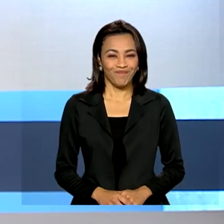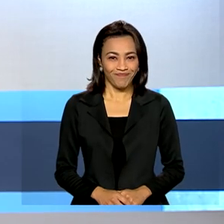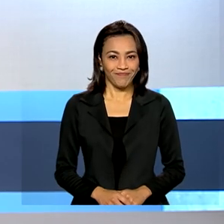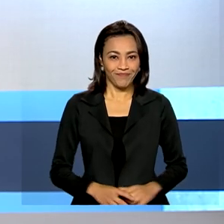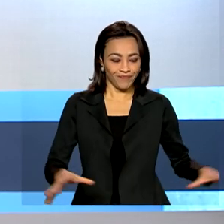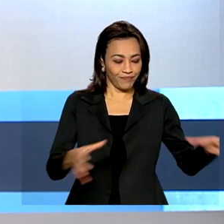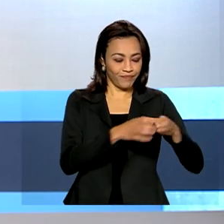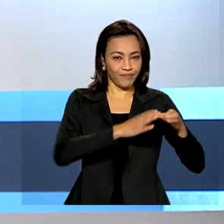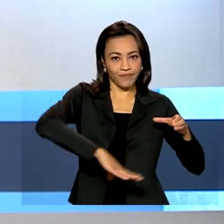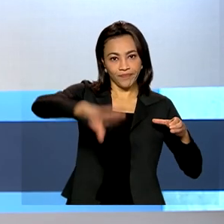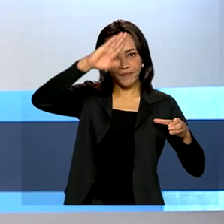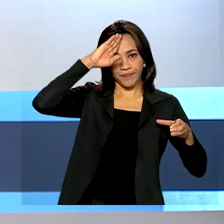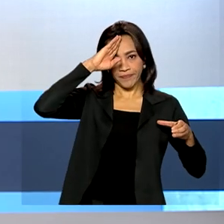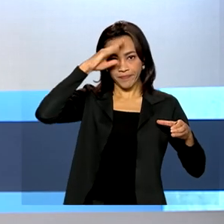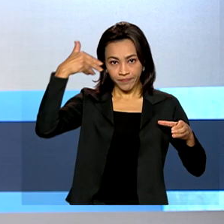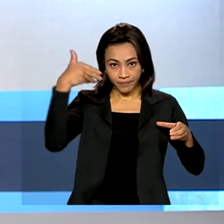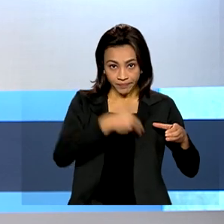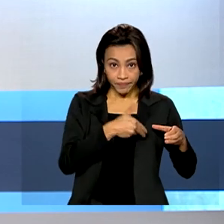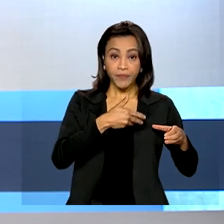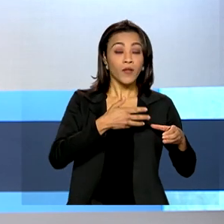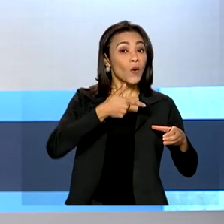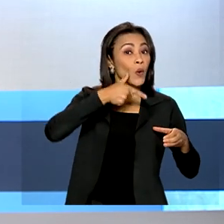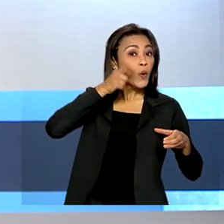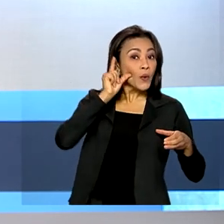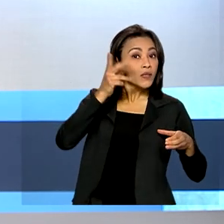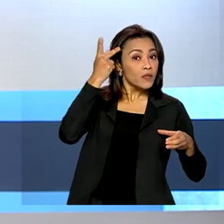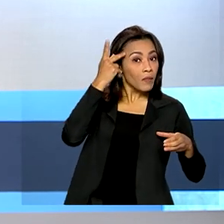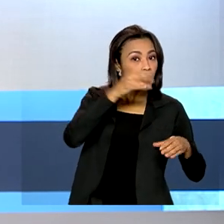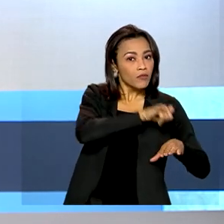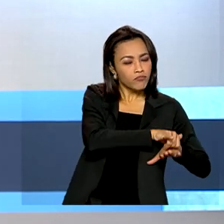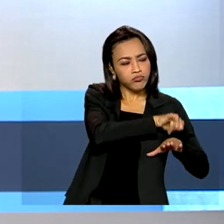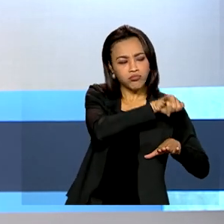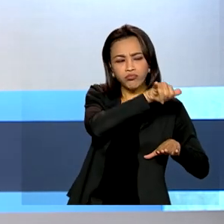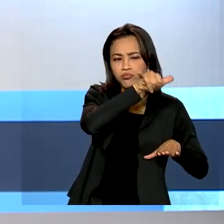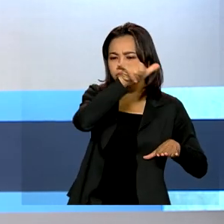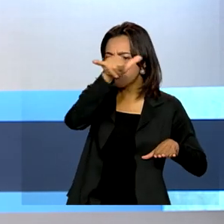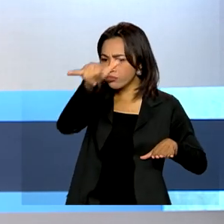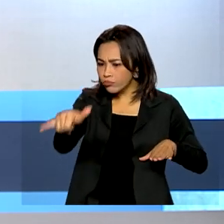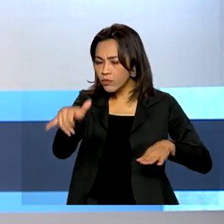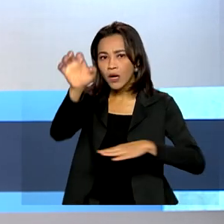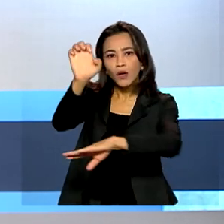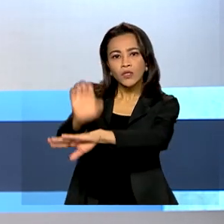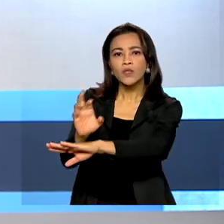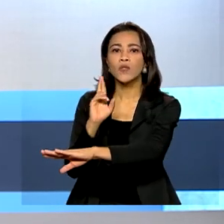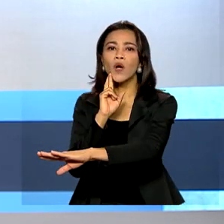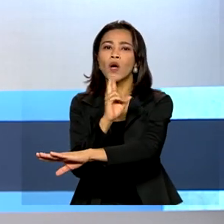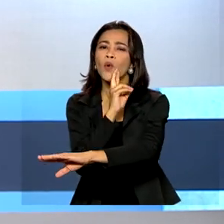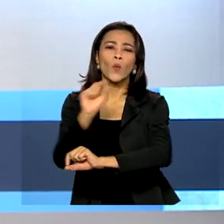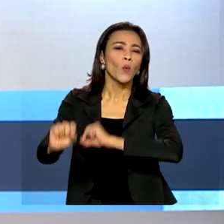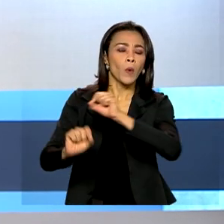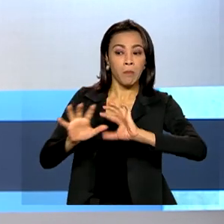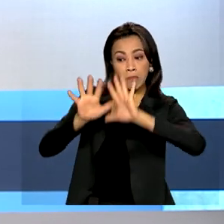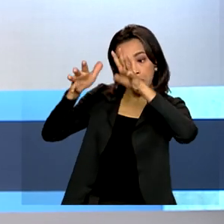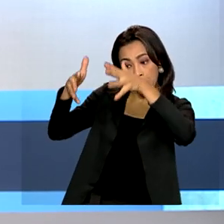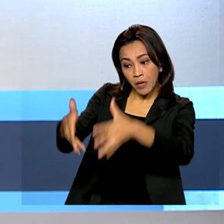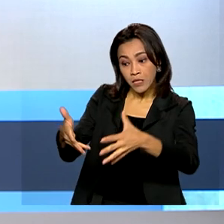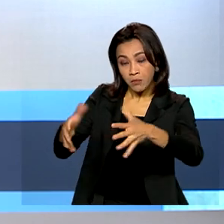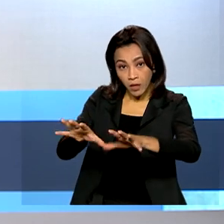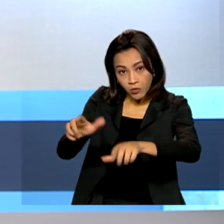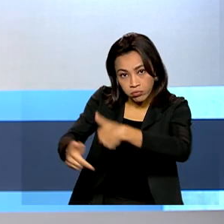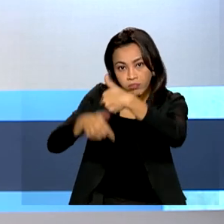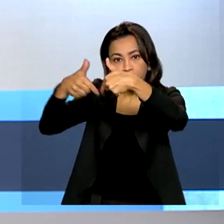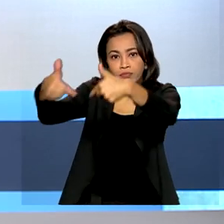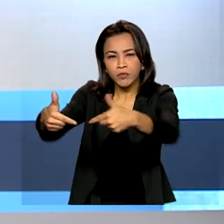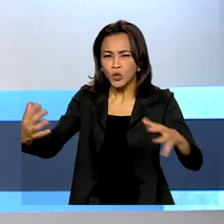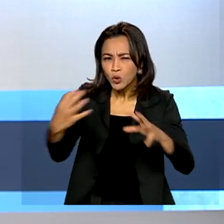Militares do Exército embarcaram ontem de São Paulo com destino a Roraima para participar da operação acolhida. No